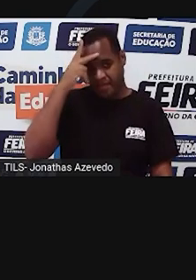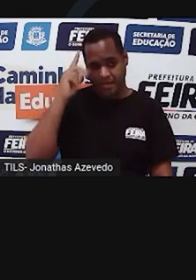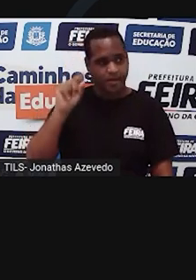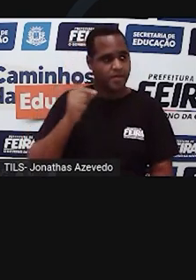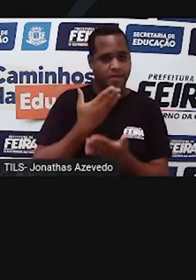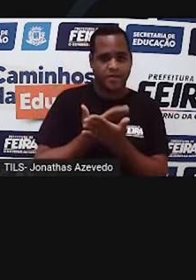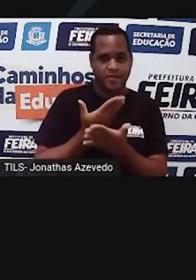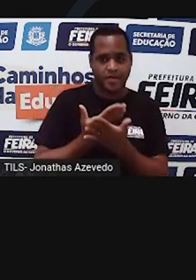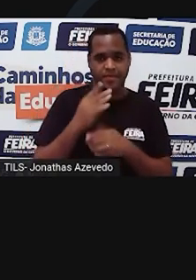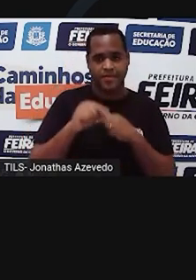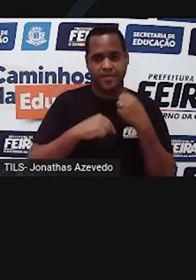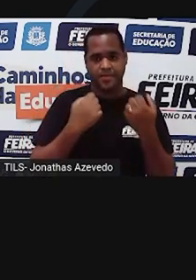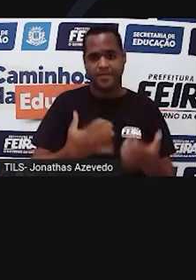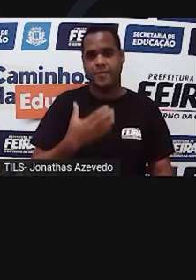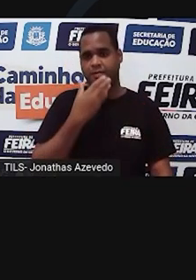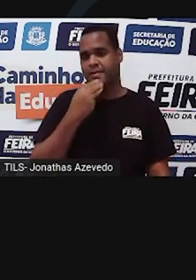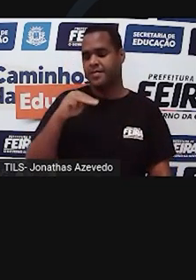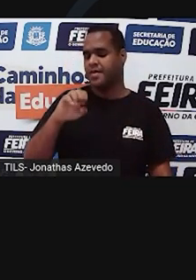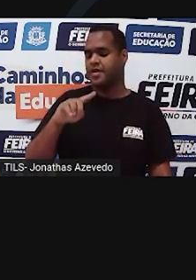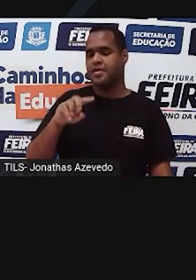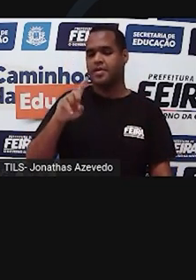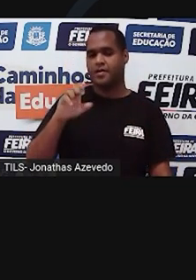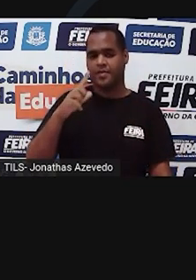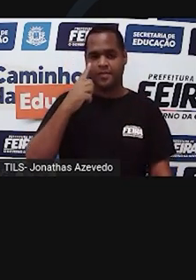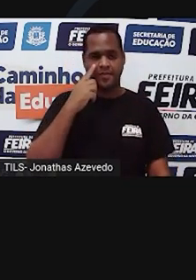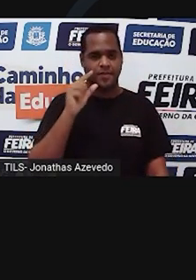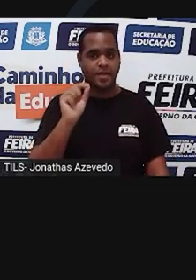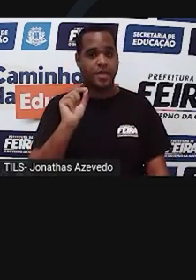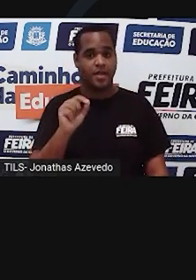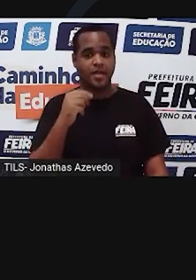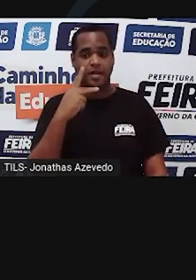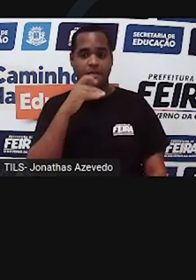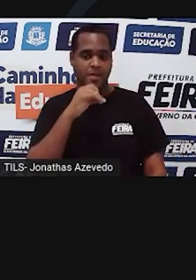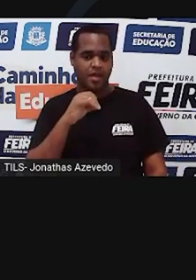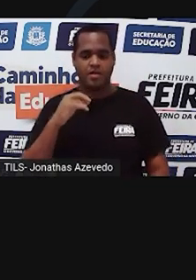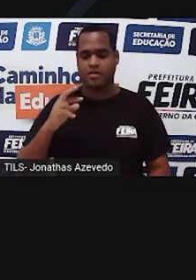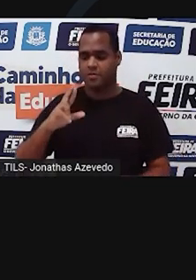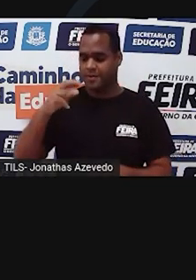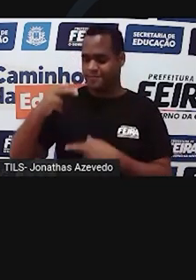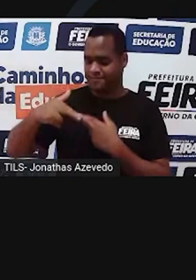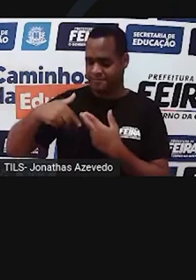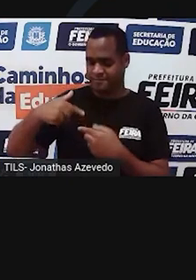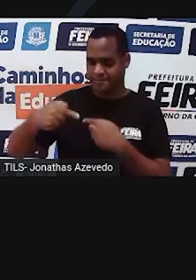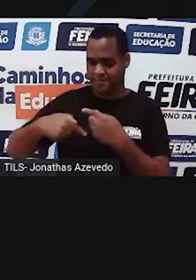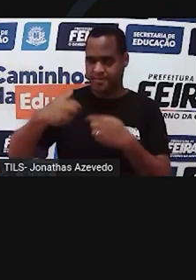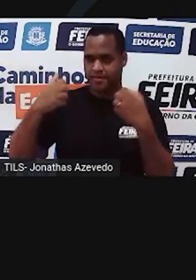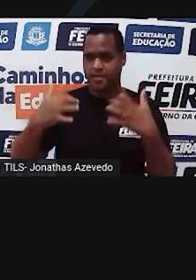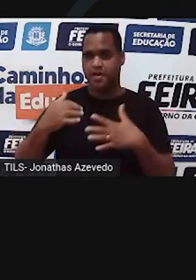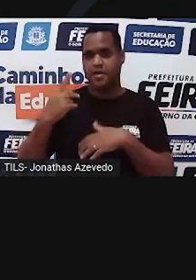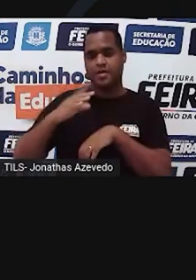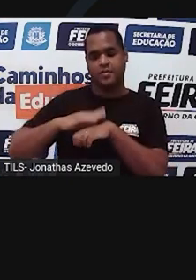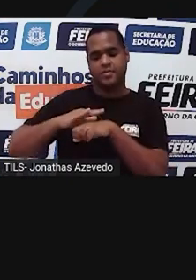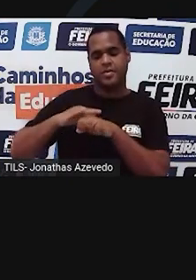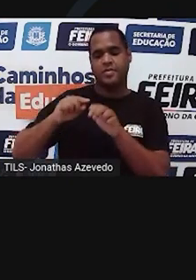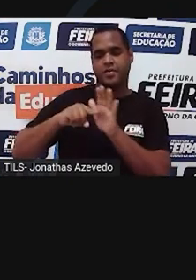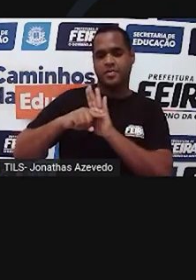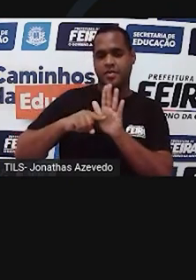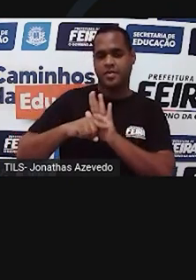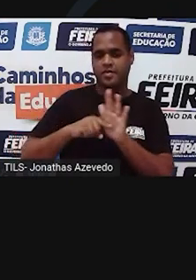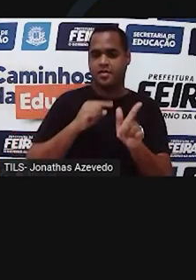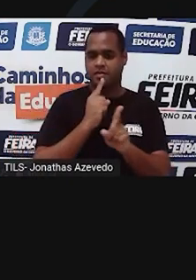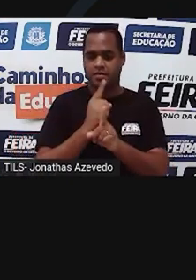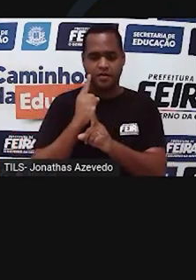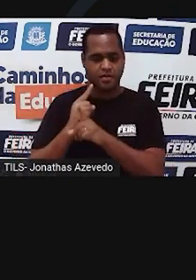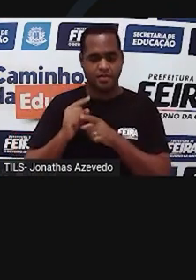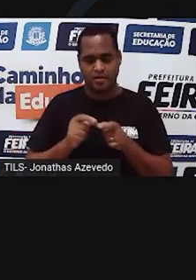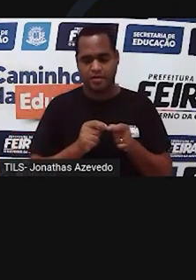assunto foi Gregor Mendel, e por isso ele é chamado de pai da genética. Esse pesquisador realizou estudos com ervilhas.